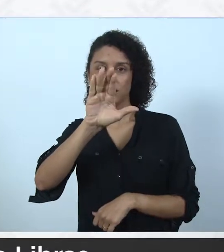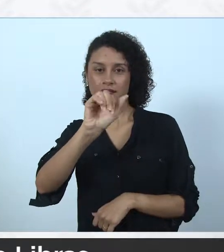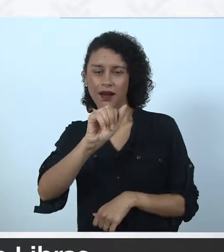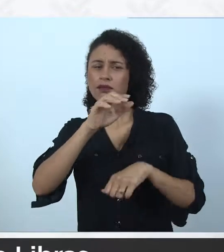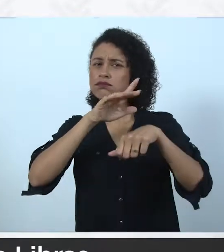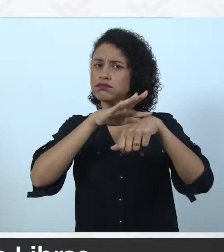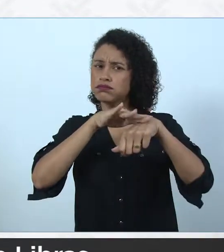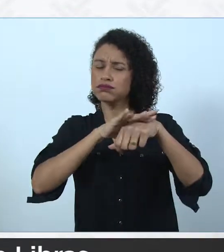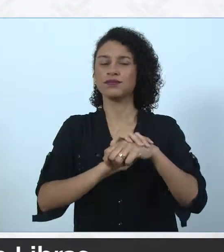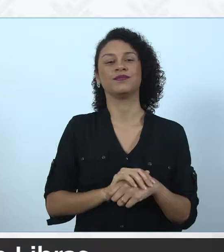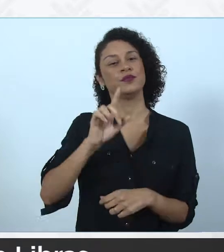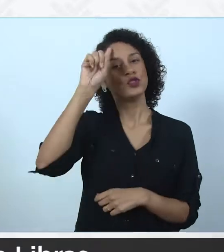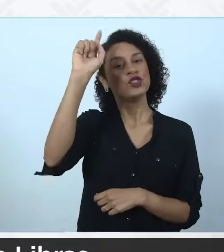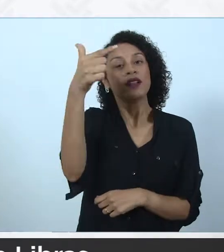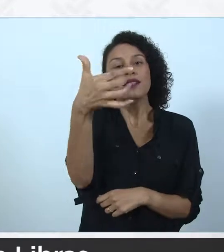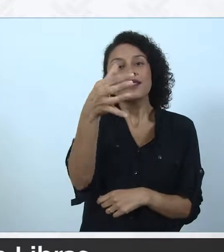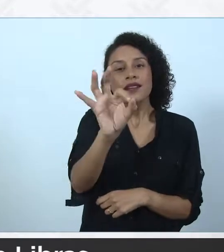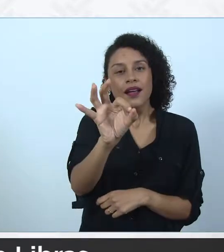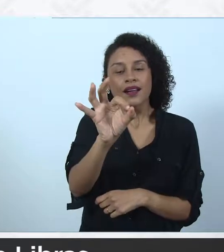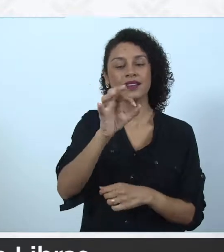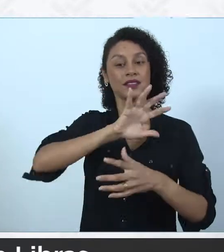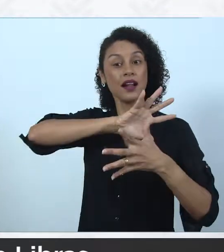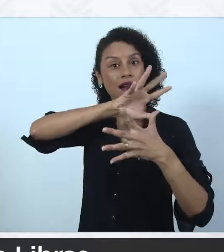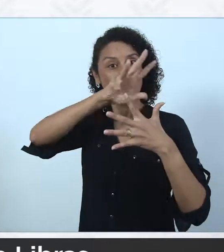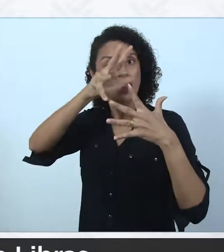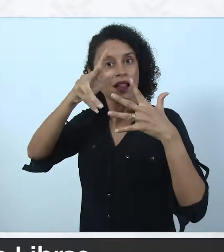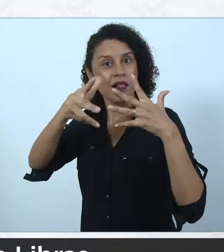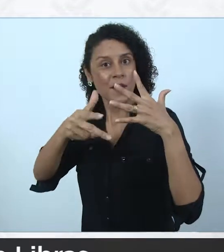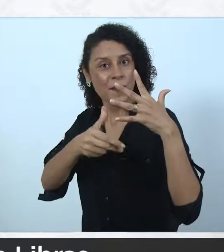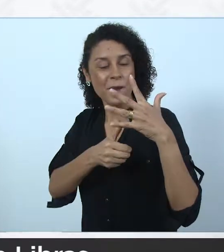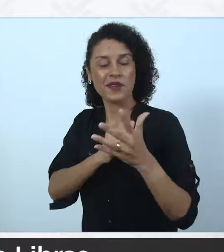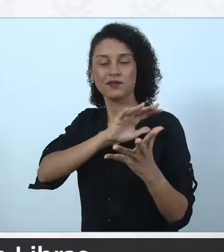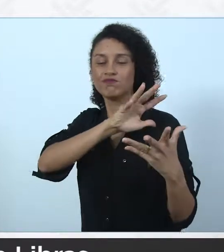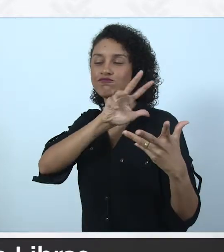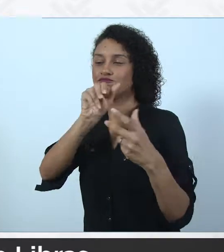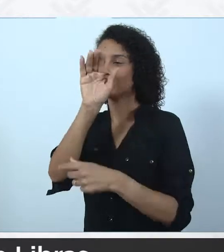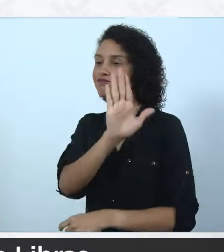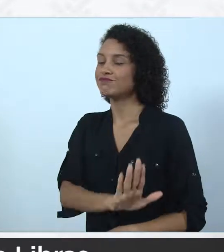10, Dia Internacional da Libras.